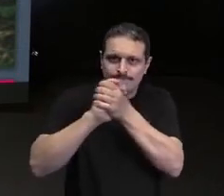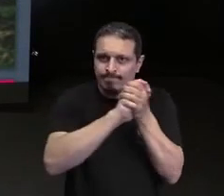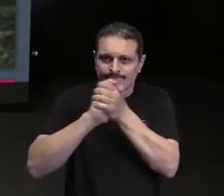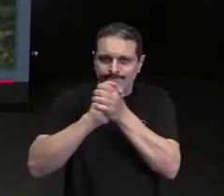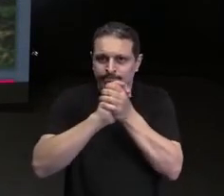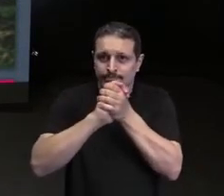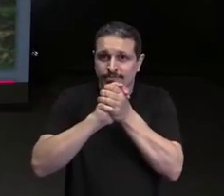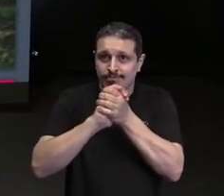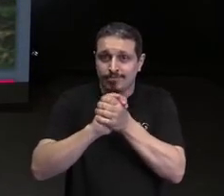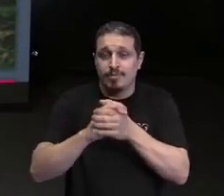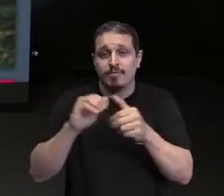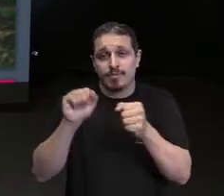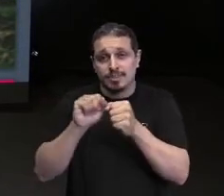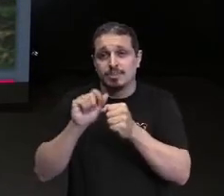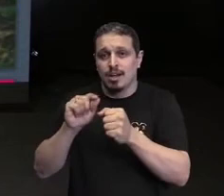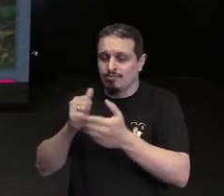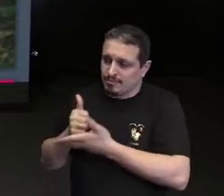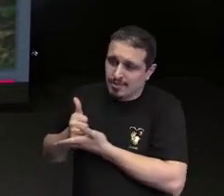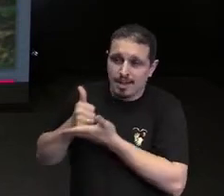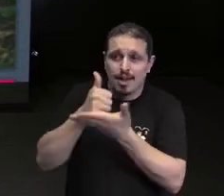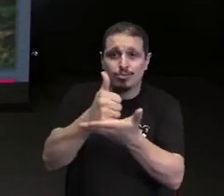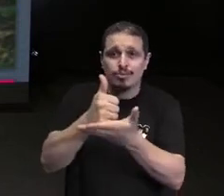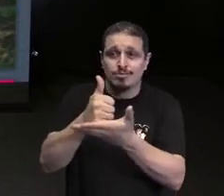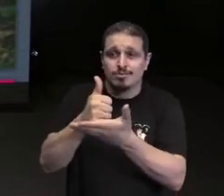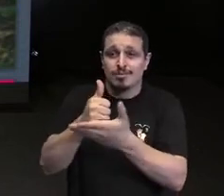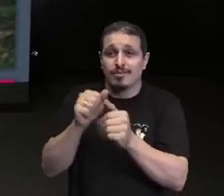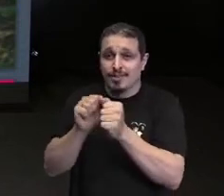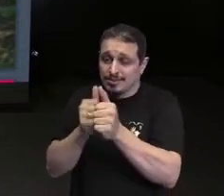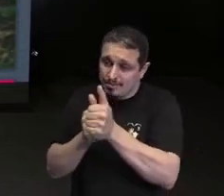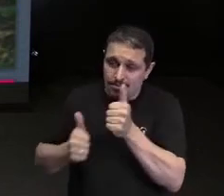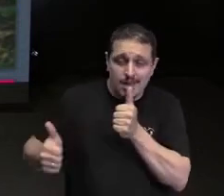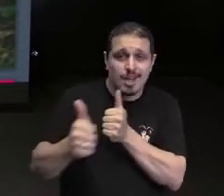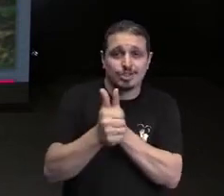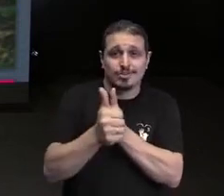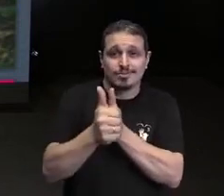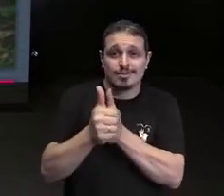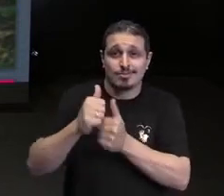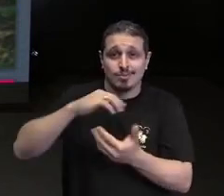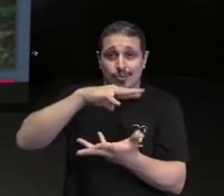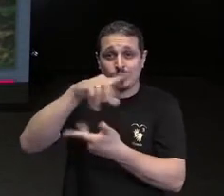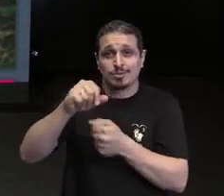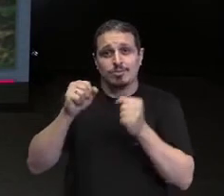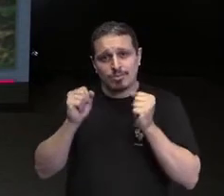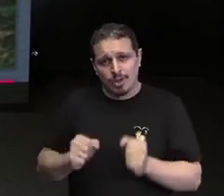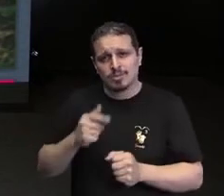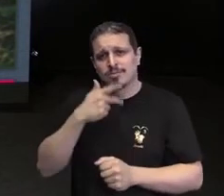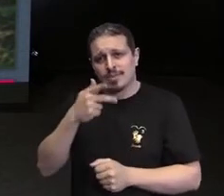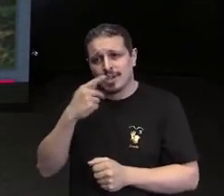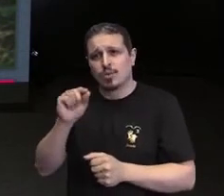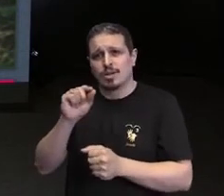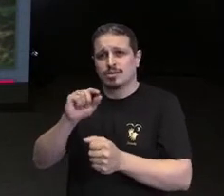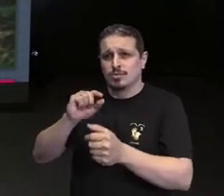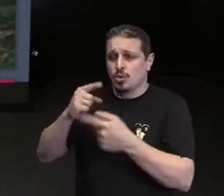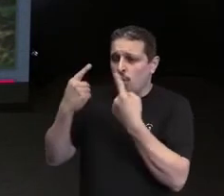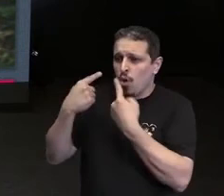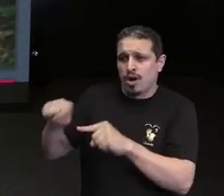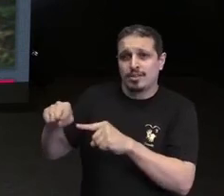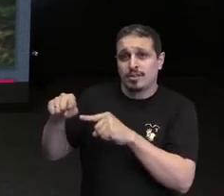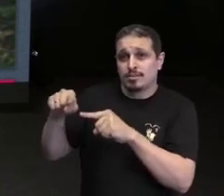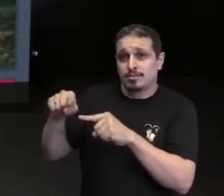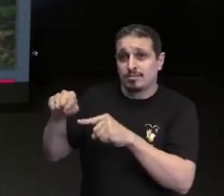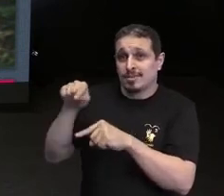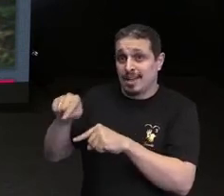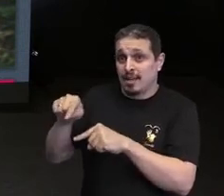vida a sua própria resiliência enquanto o mundo fala contra a sua existência. E que essa criança diversa, quando ela